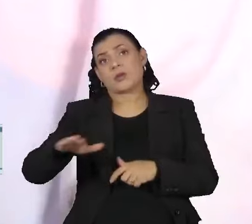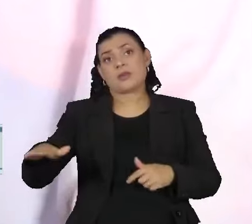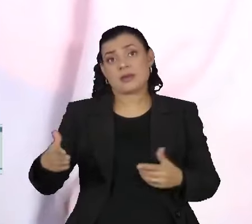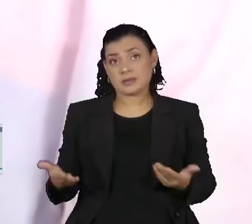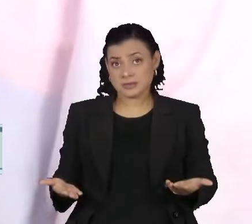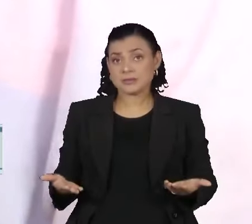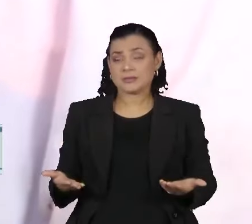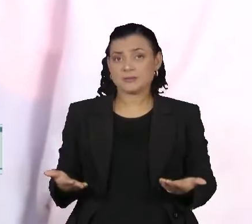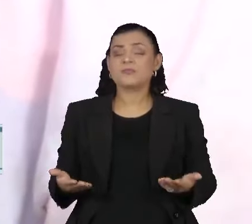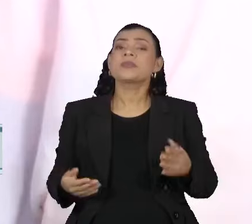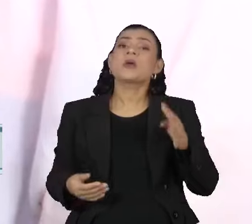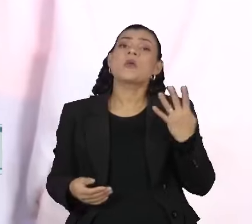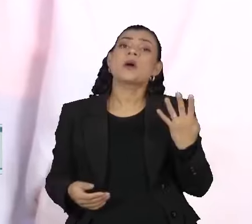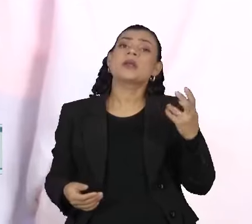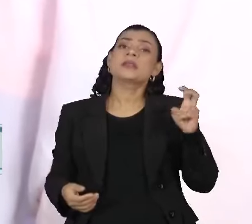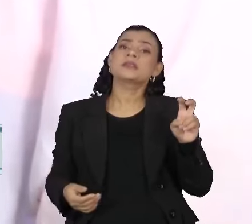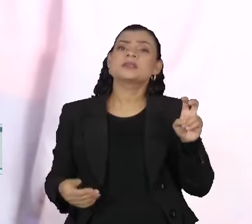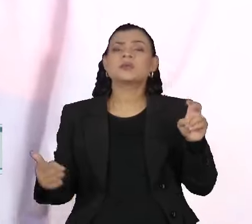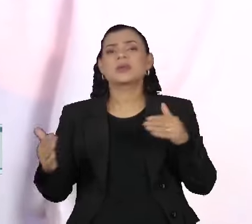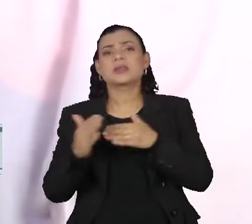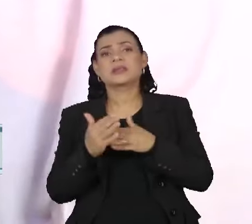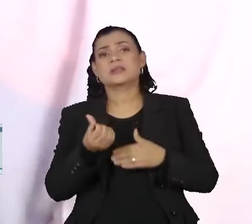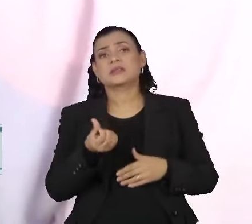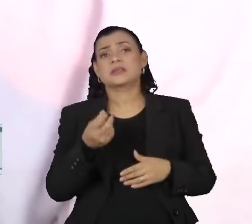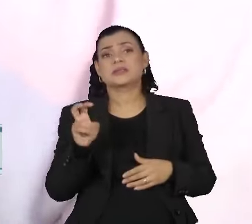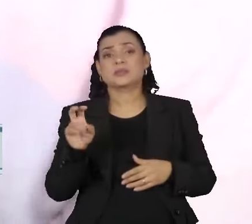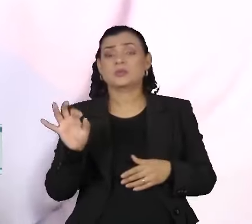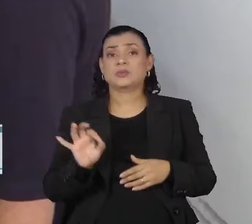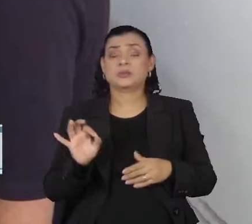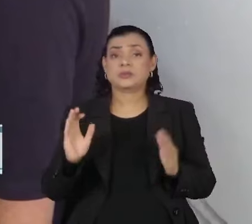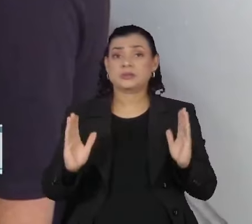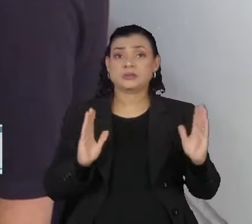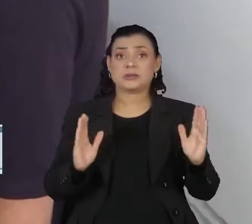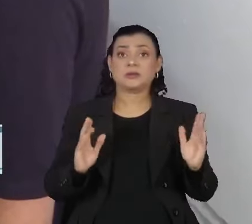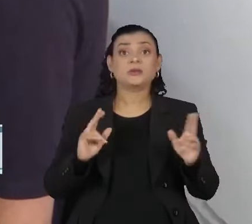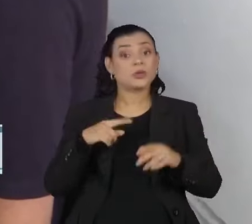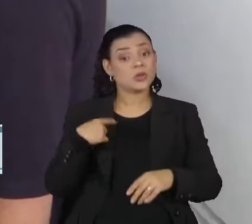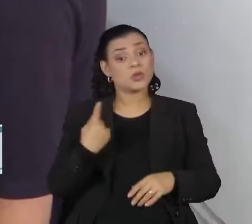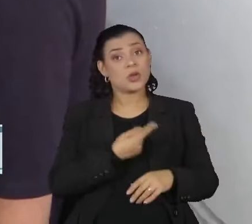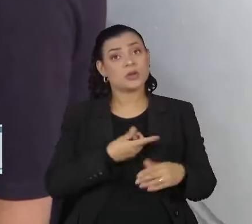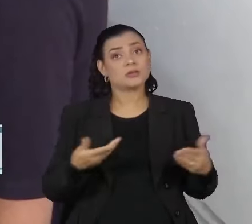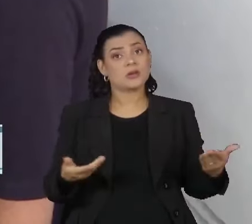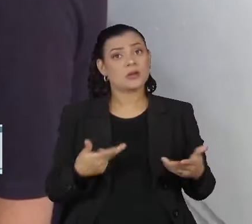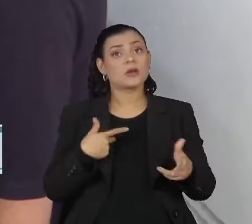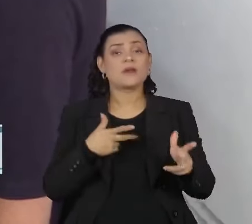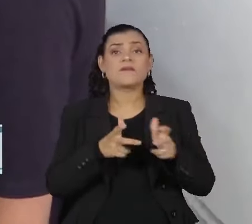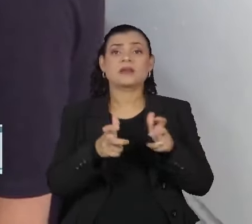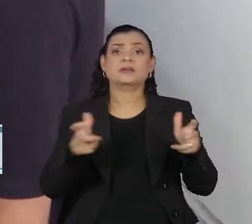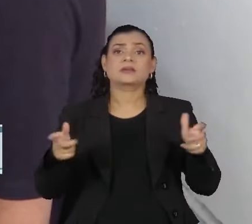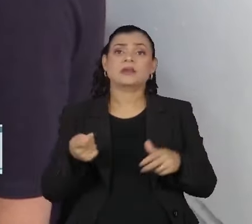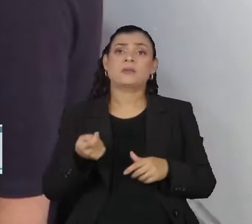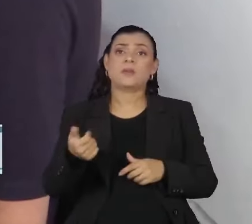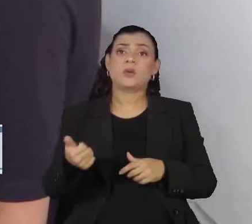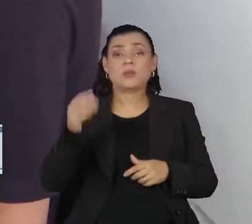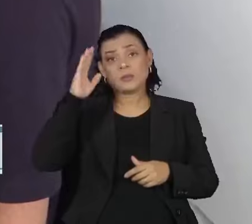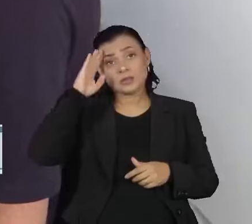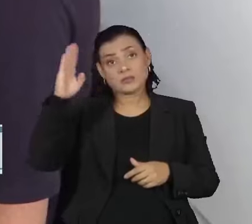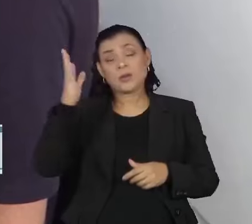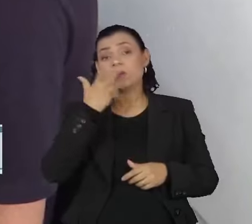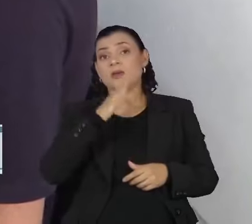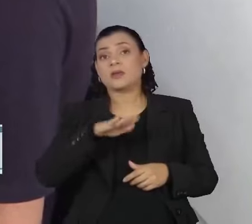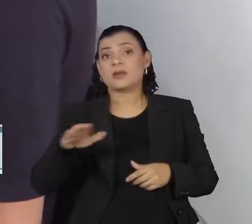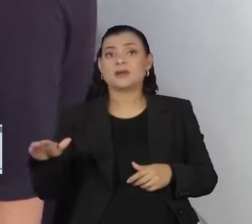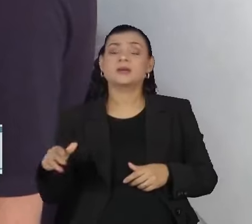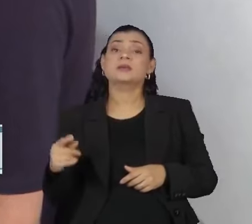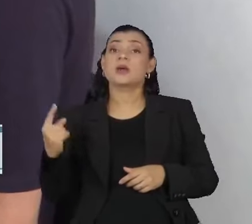Isso caiu para 45% a 65%. Então, nós estamos nos vacinando menos, principalmente as crianças entre